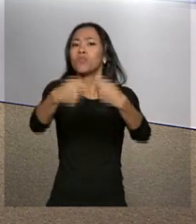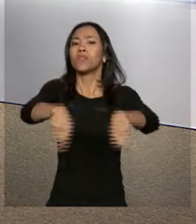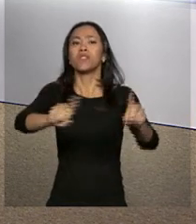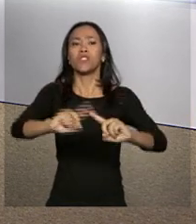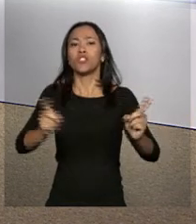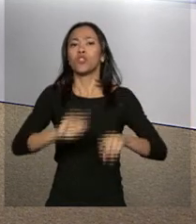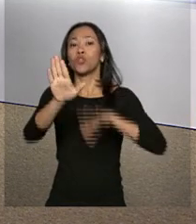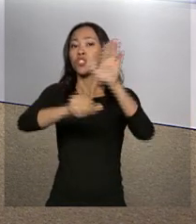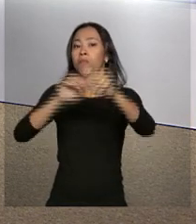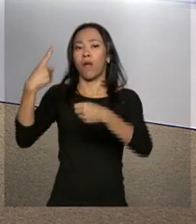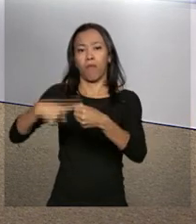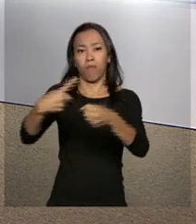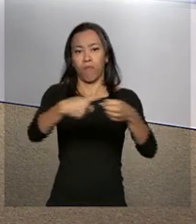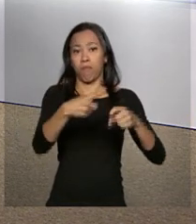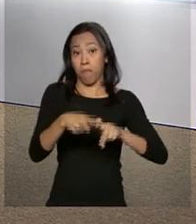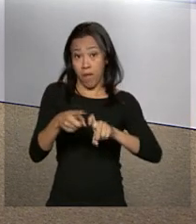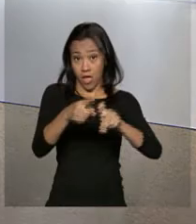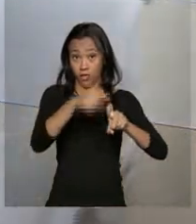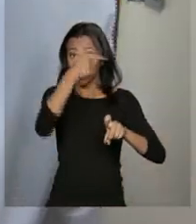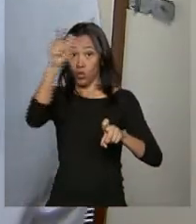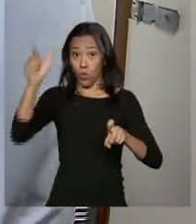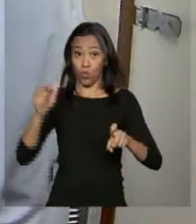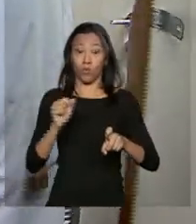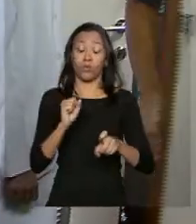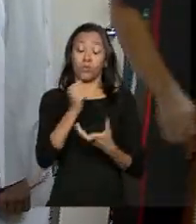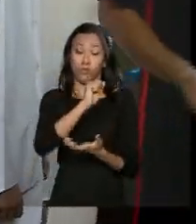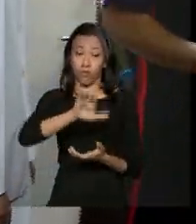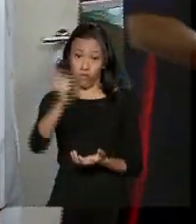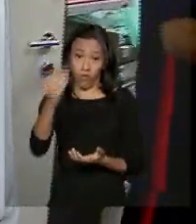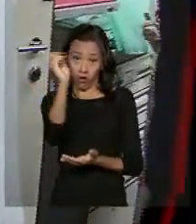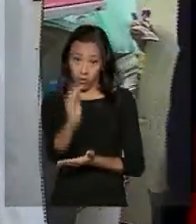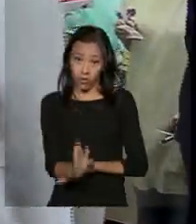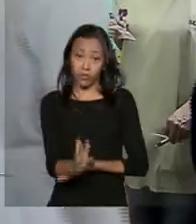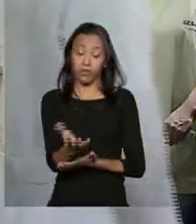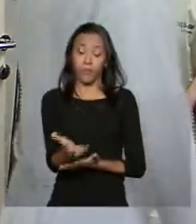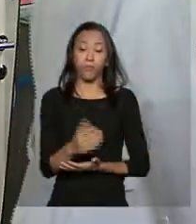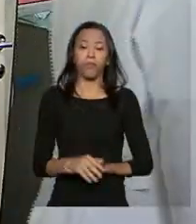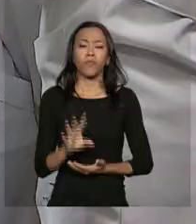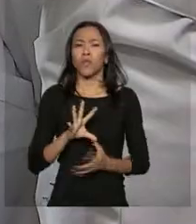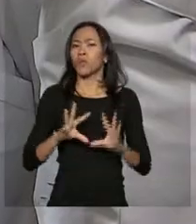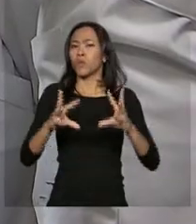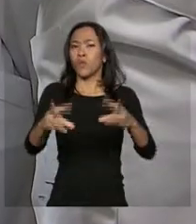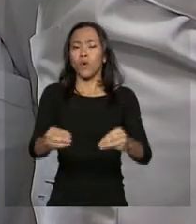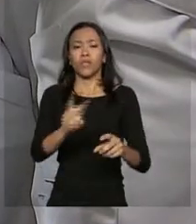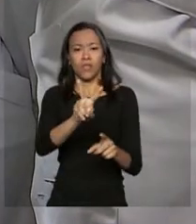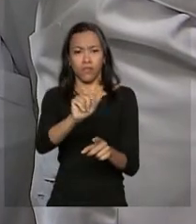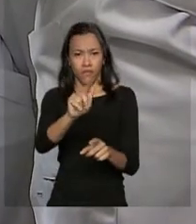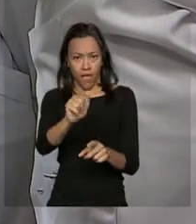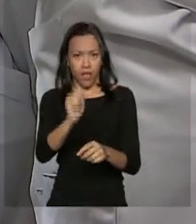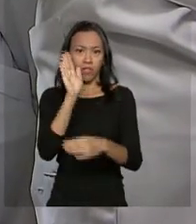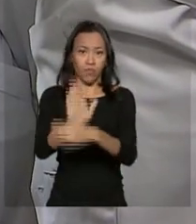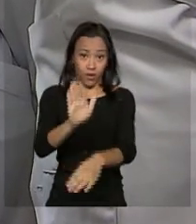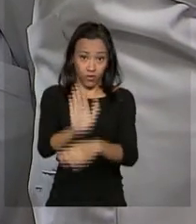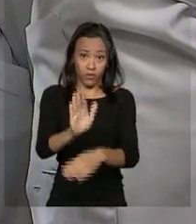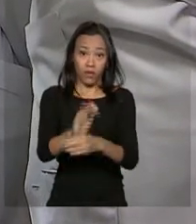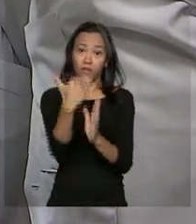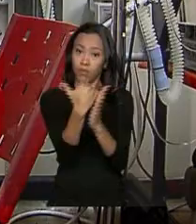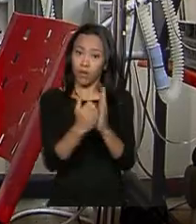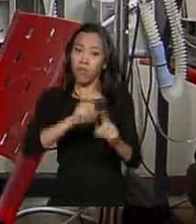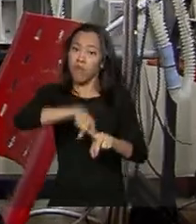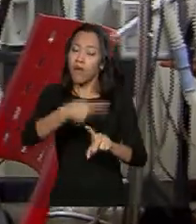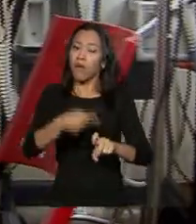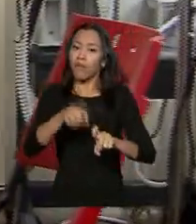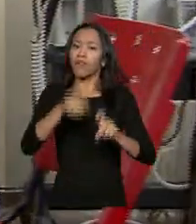profissionais de outros países. Todas as novas vagas previstas para a ampliação do programa Mais Médicos neste ano